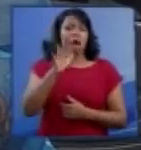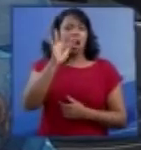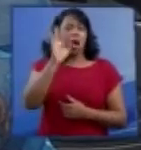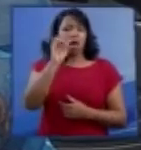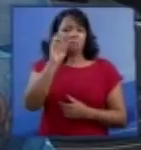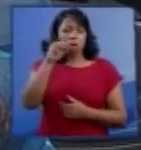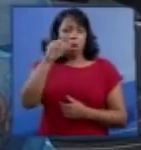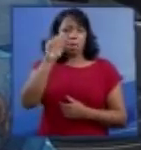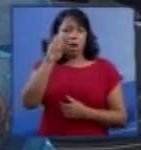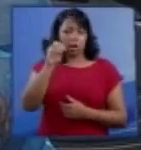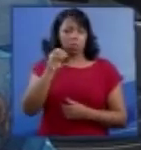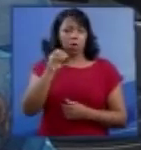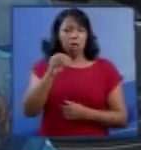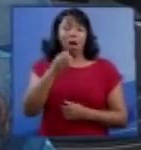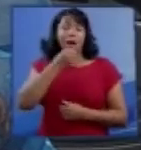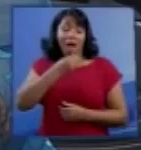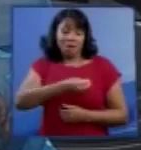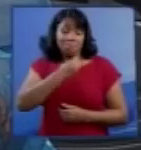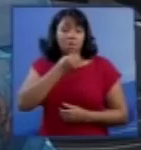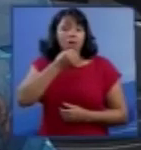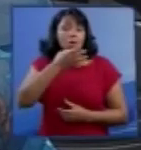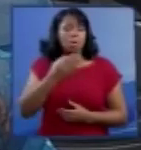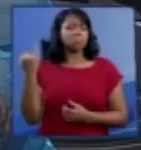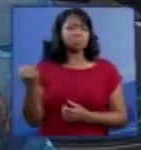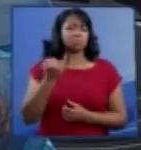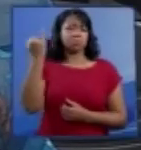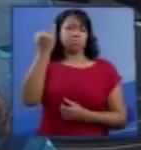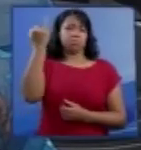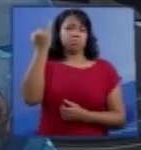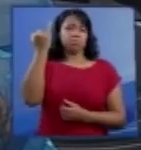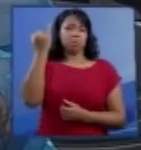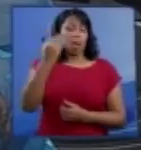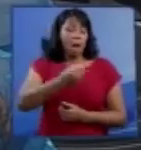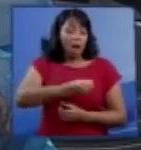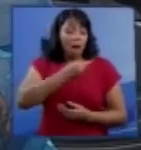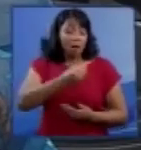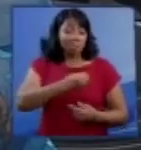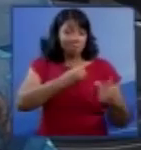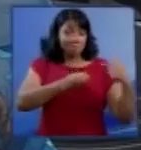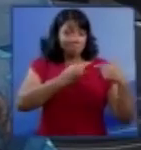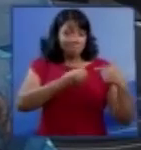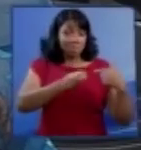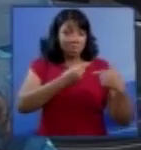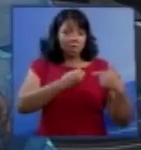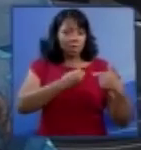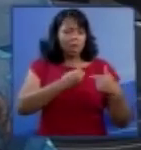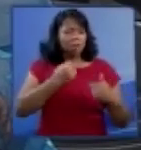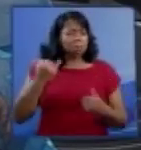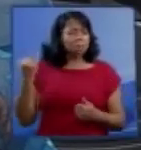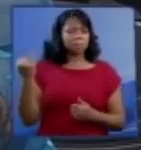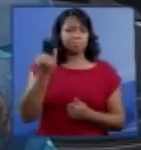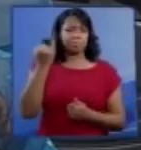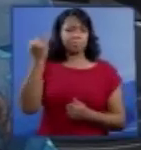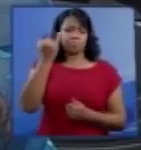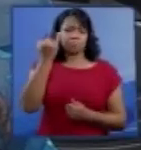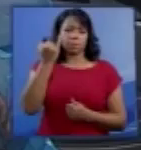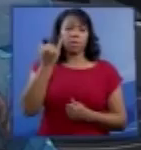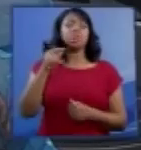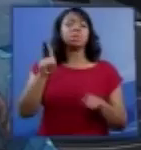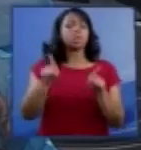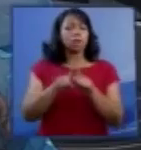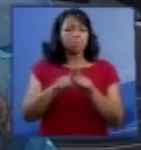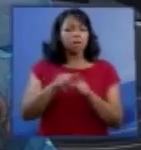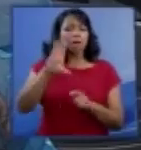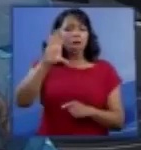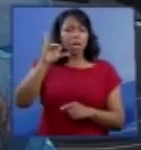A vida é um bem fundamental, a vida é um bem outorgado e a ciência